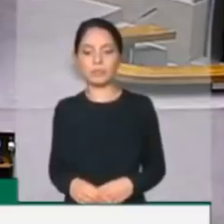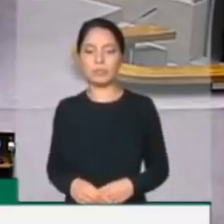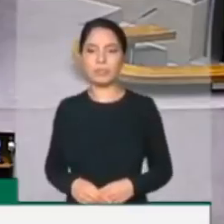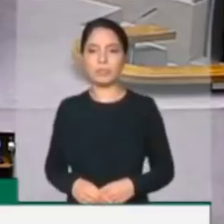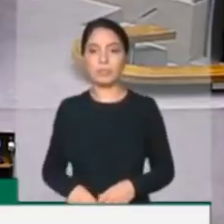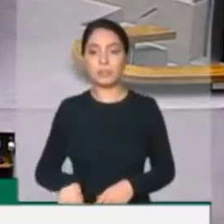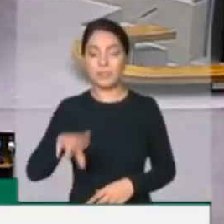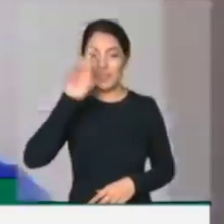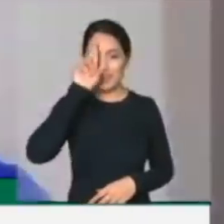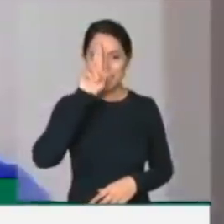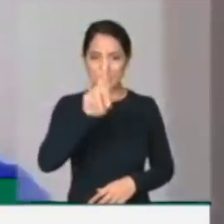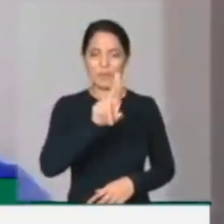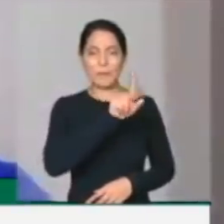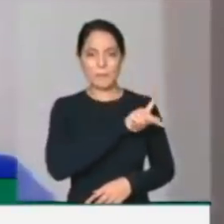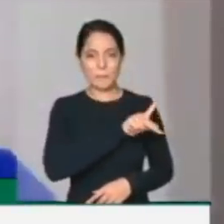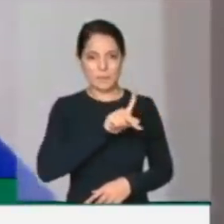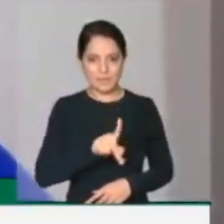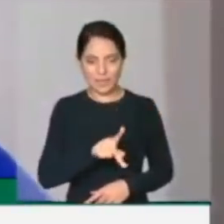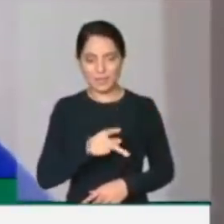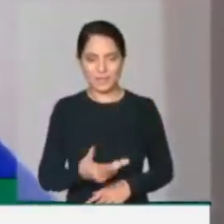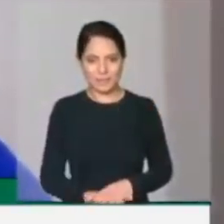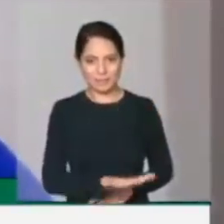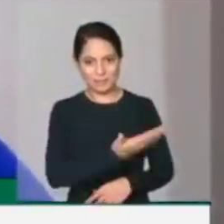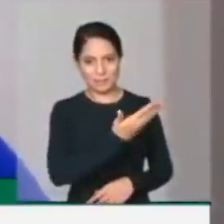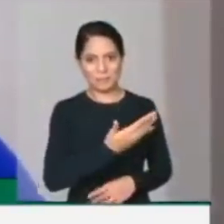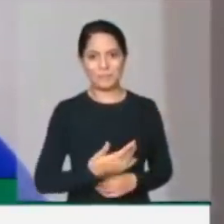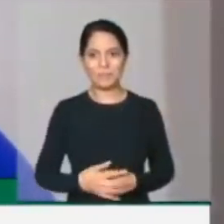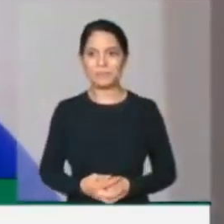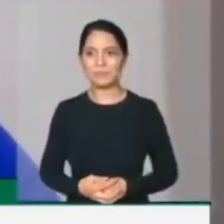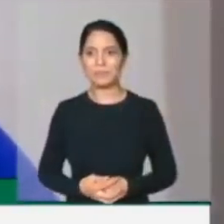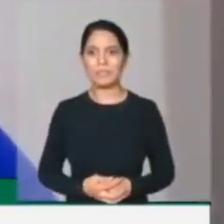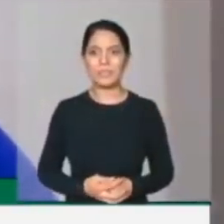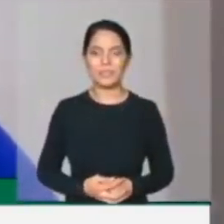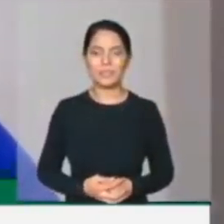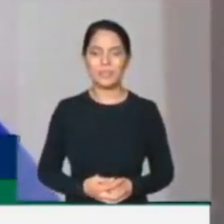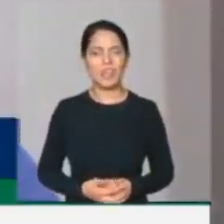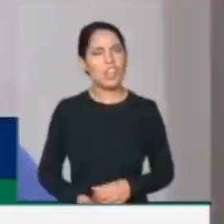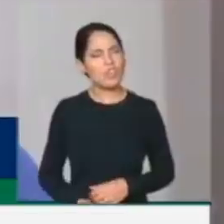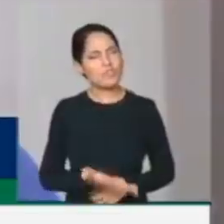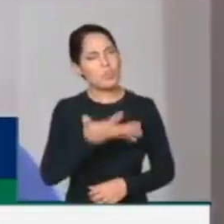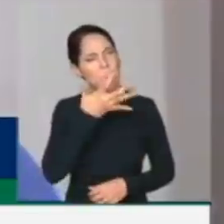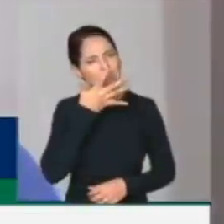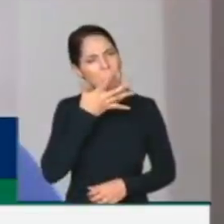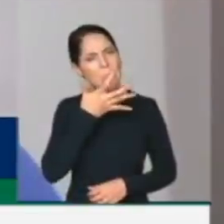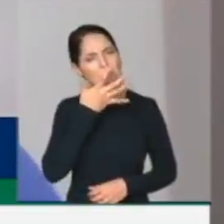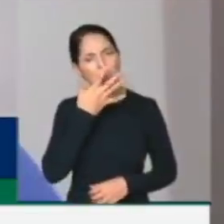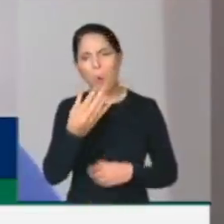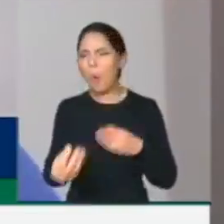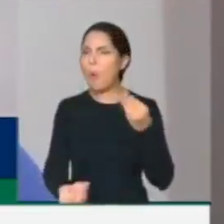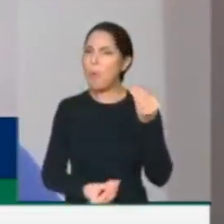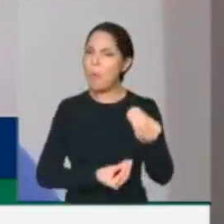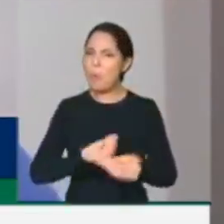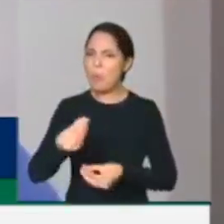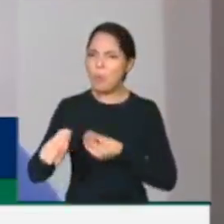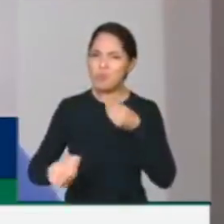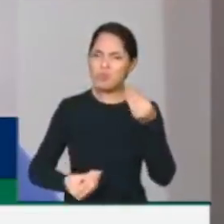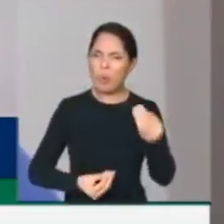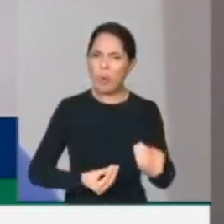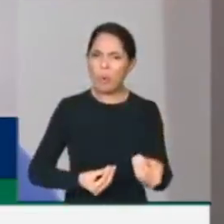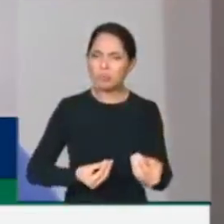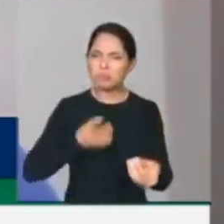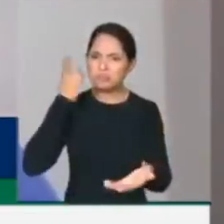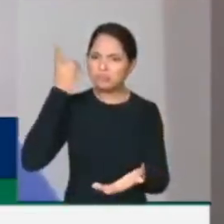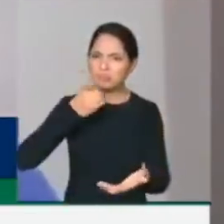Senhor presidente, eu acho impressionante como bons deputados da oposição ontem estavam com